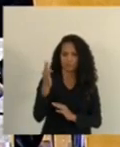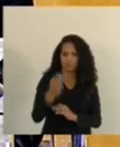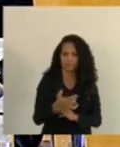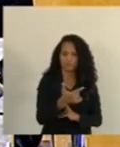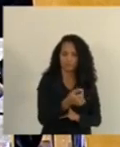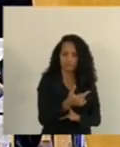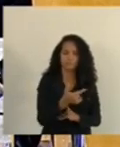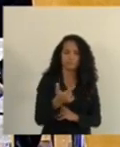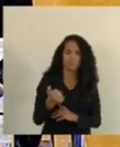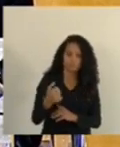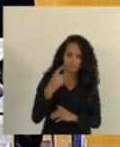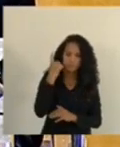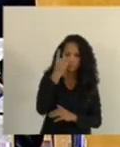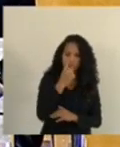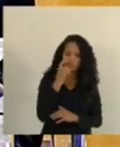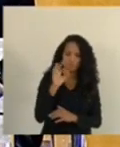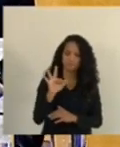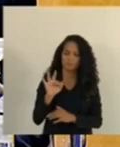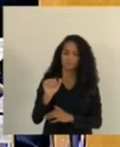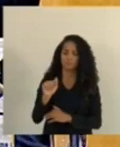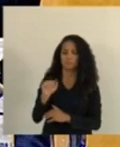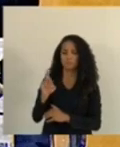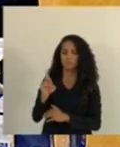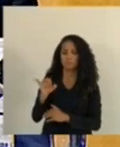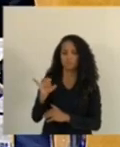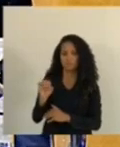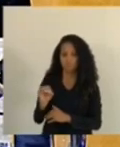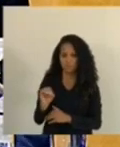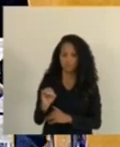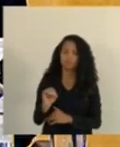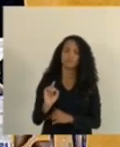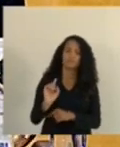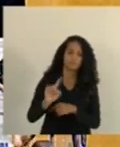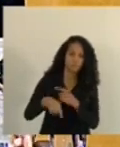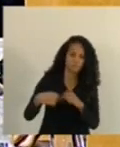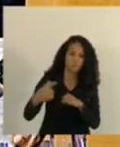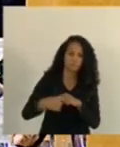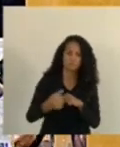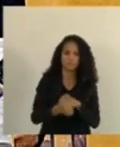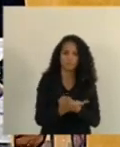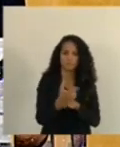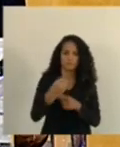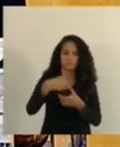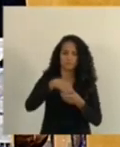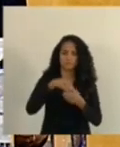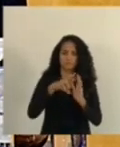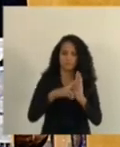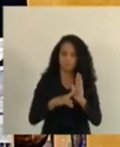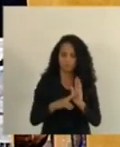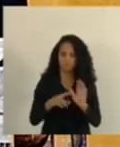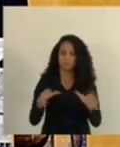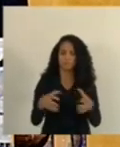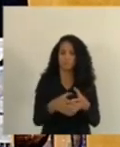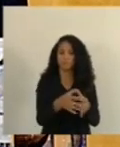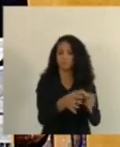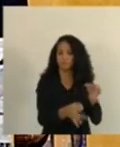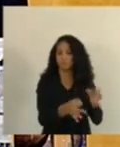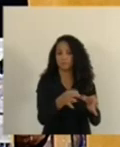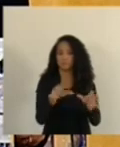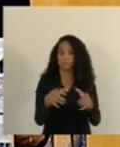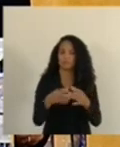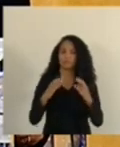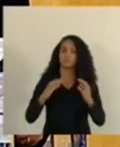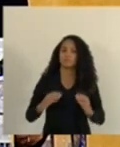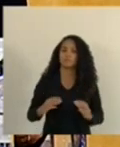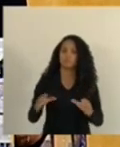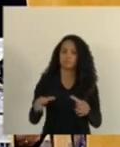2021, deputado Fabrício Gandini. Após o cumprimento do artigo 120 do Regimento Interno, as Comissões de Justiça, Cidadania,